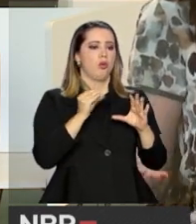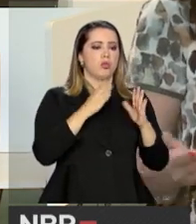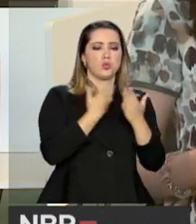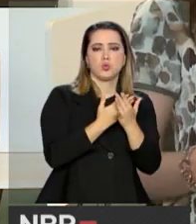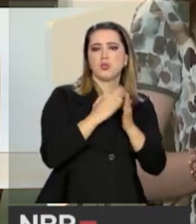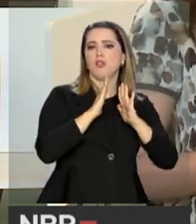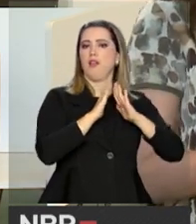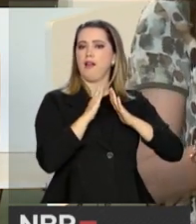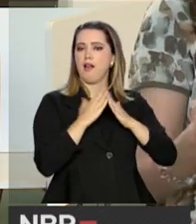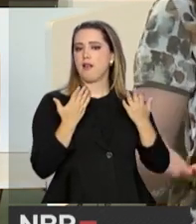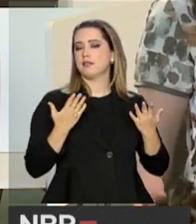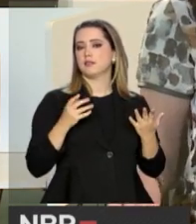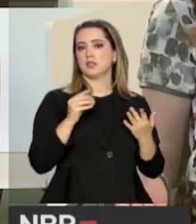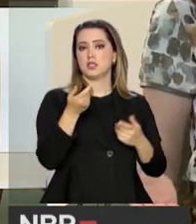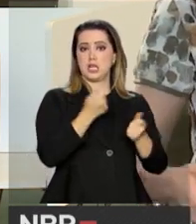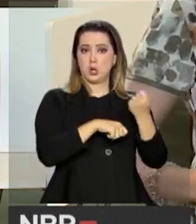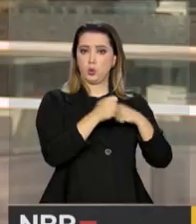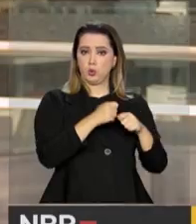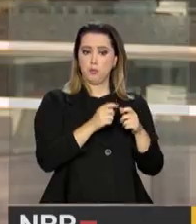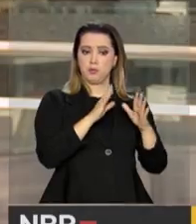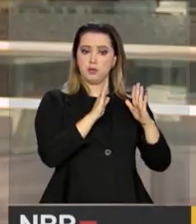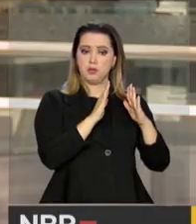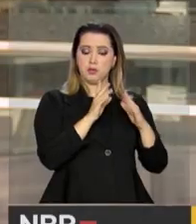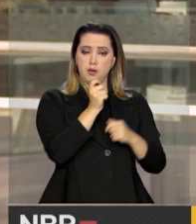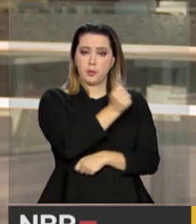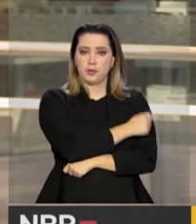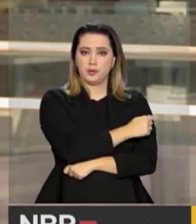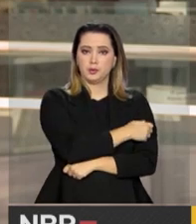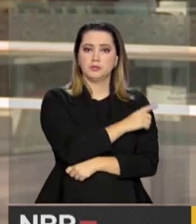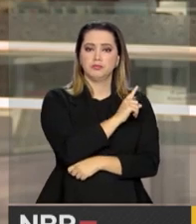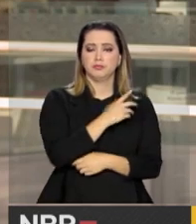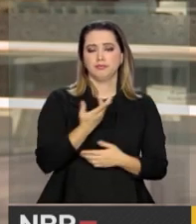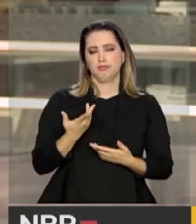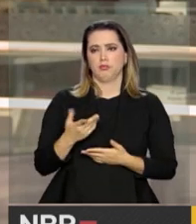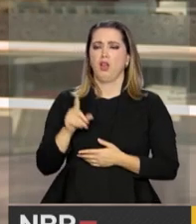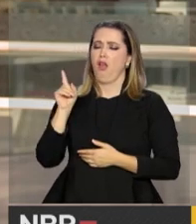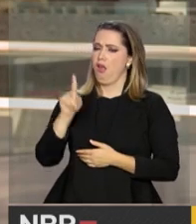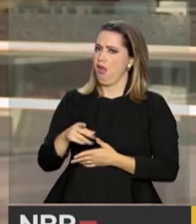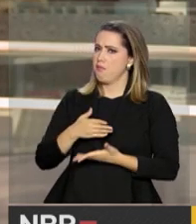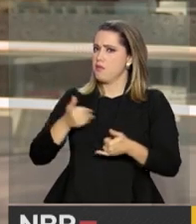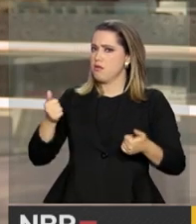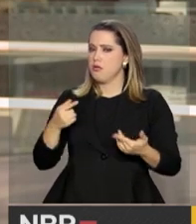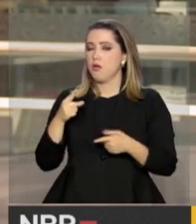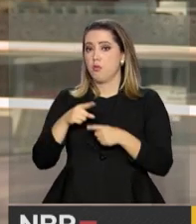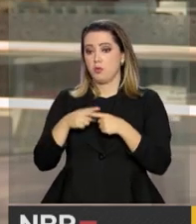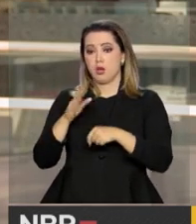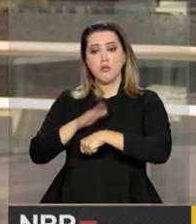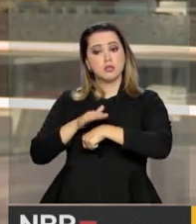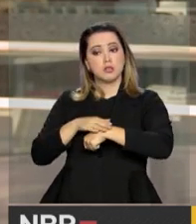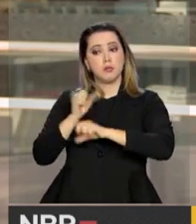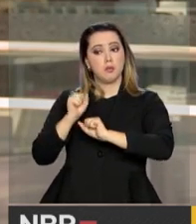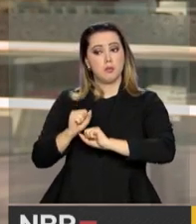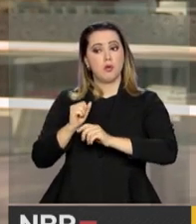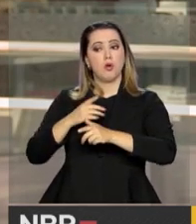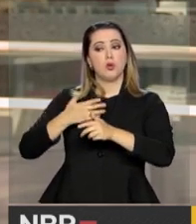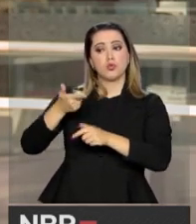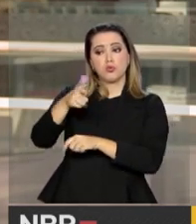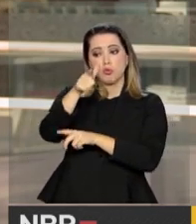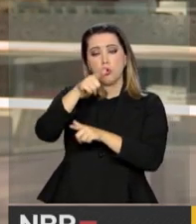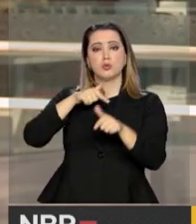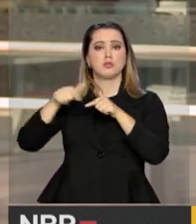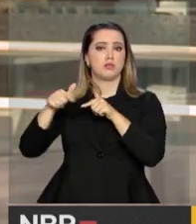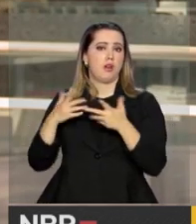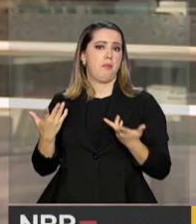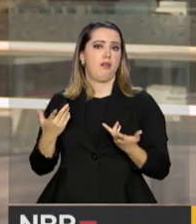por exemplo? Mais economia para o aluno? Com certeza, né? Ele pode encaixar melhor os tempos nos quais ele está fazendo outras atividades,